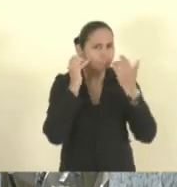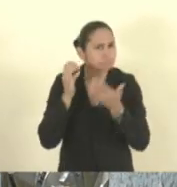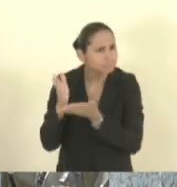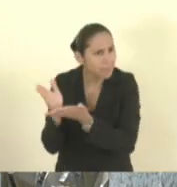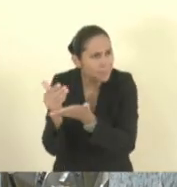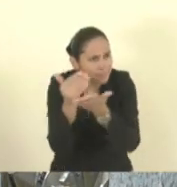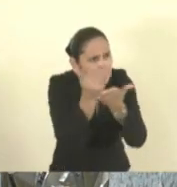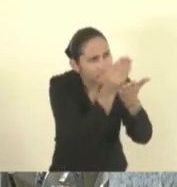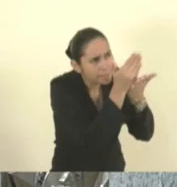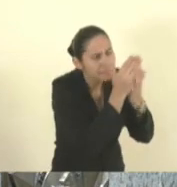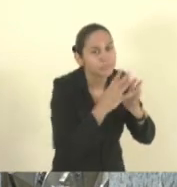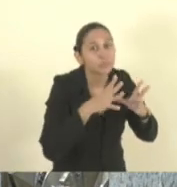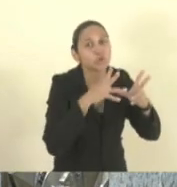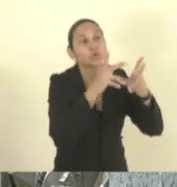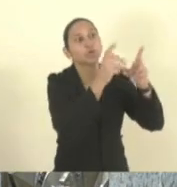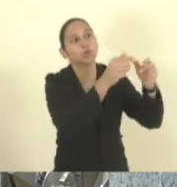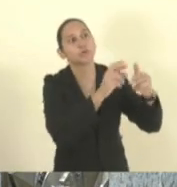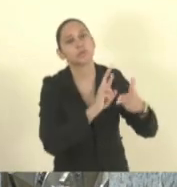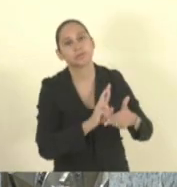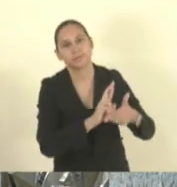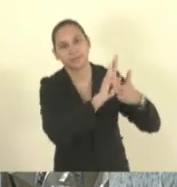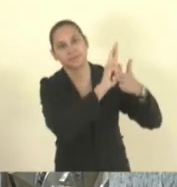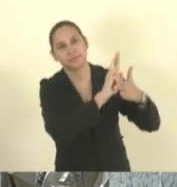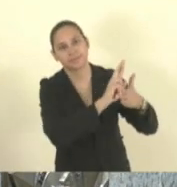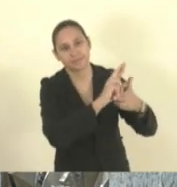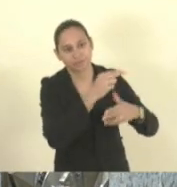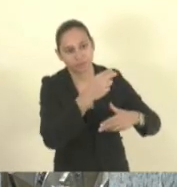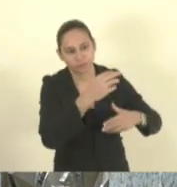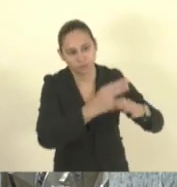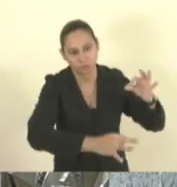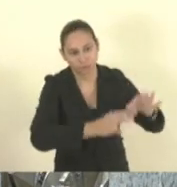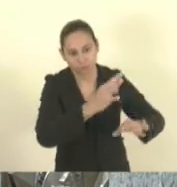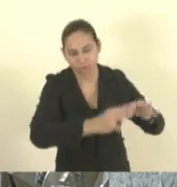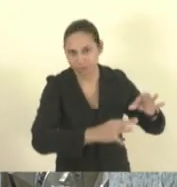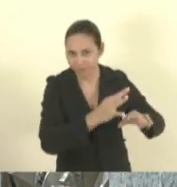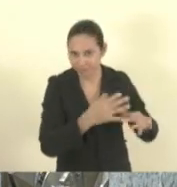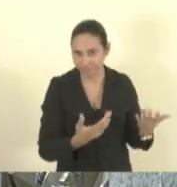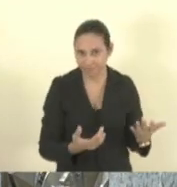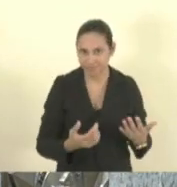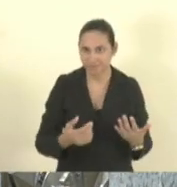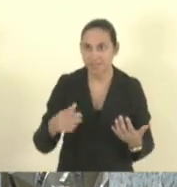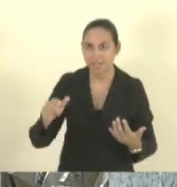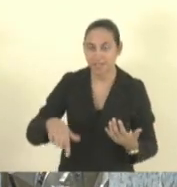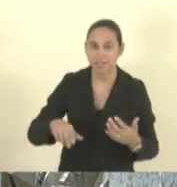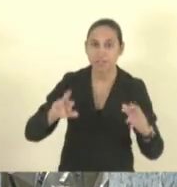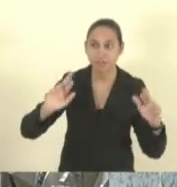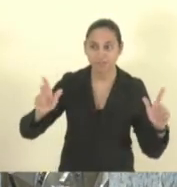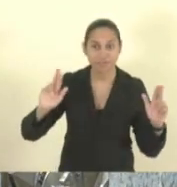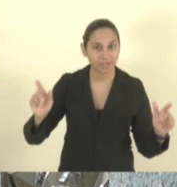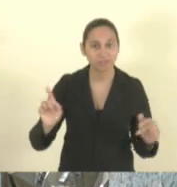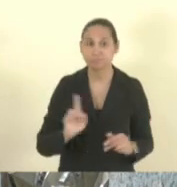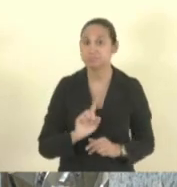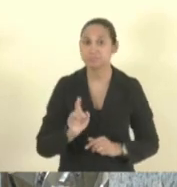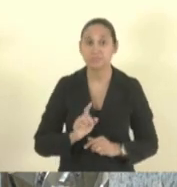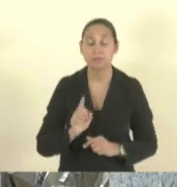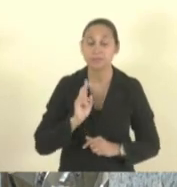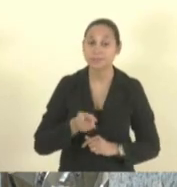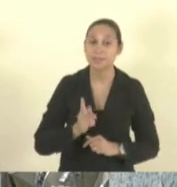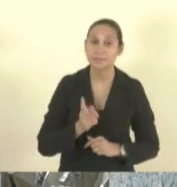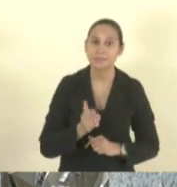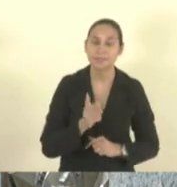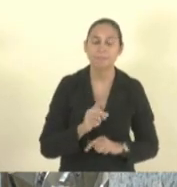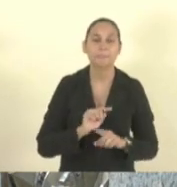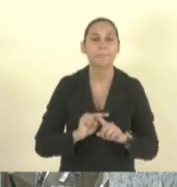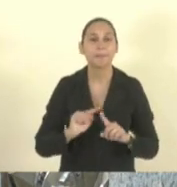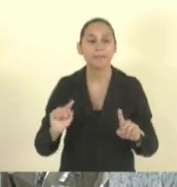de justiça e não tem nada de diferente do que está sendo falado aqui e aí de forma